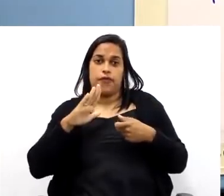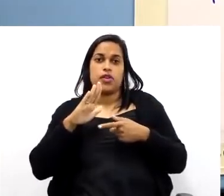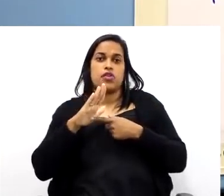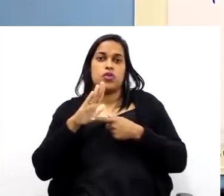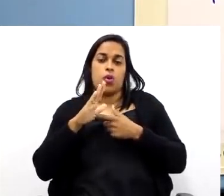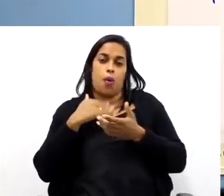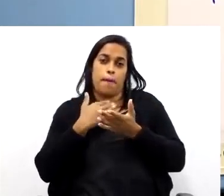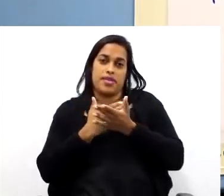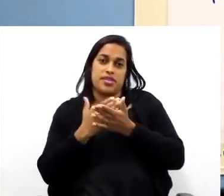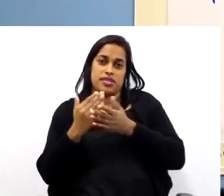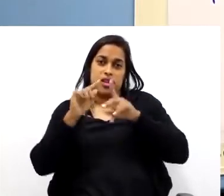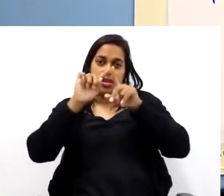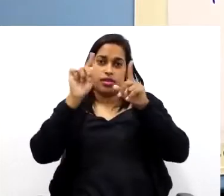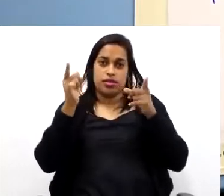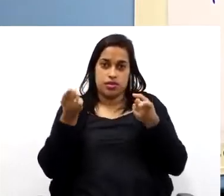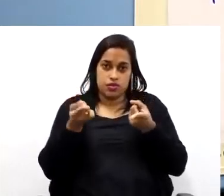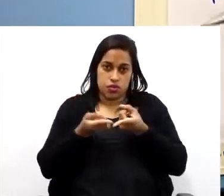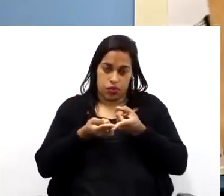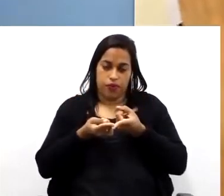desenhar das curvas.